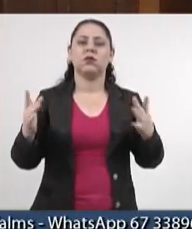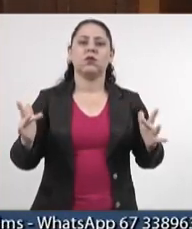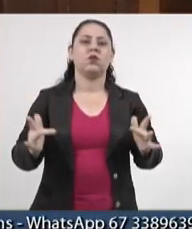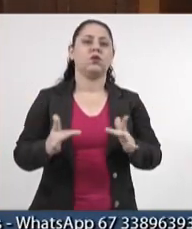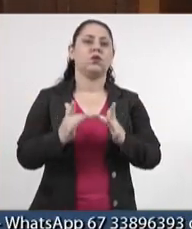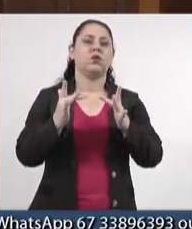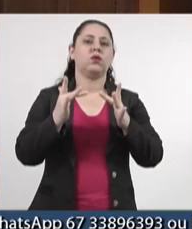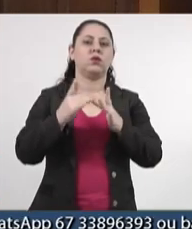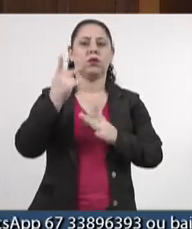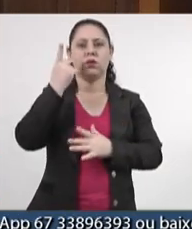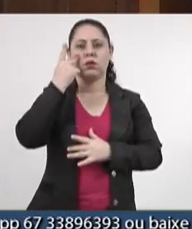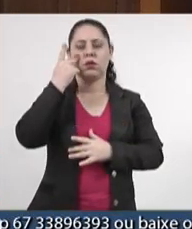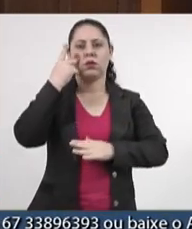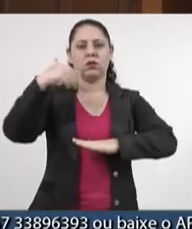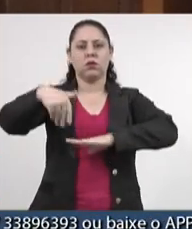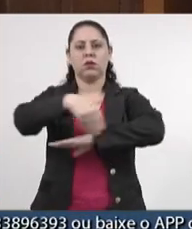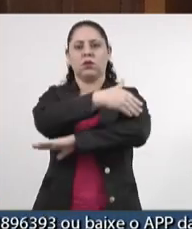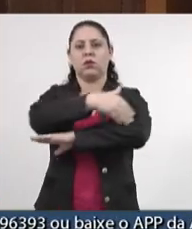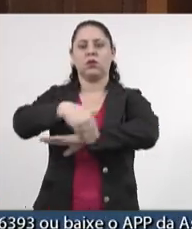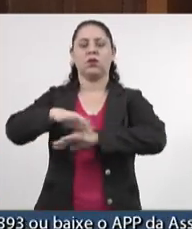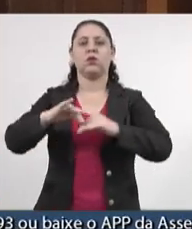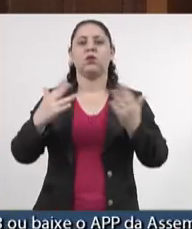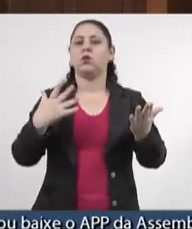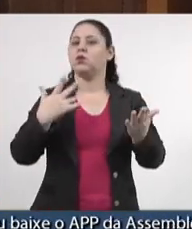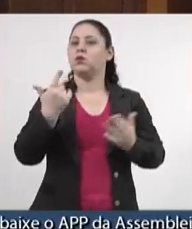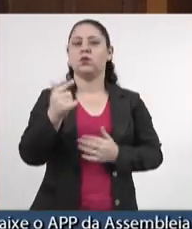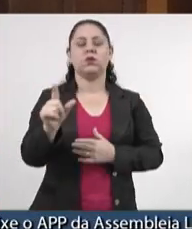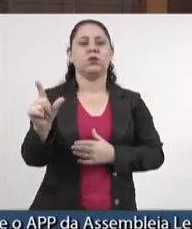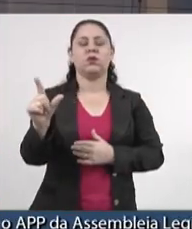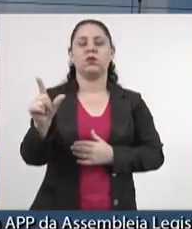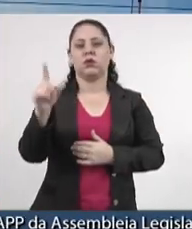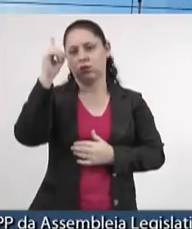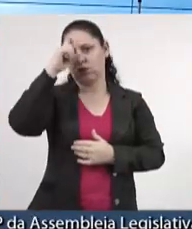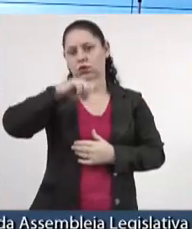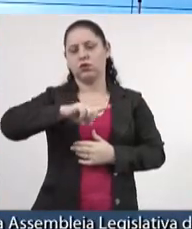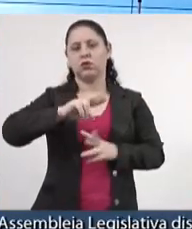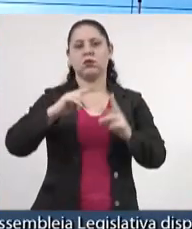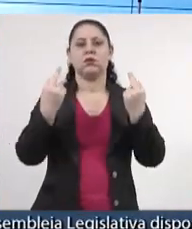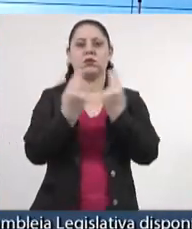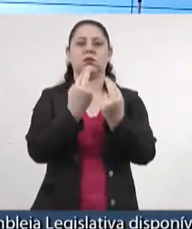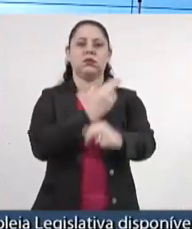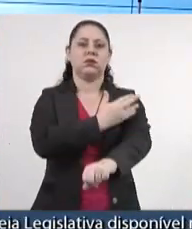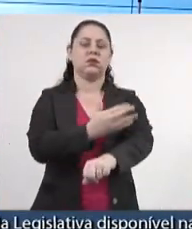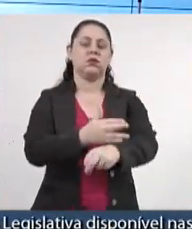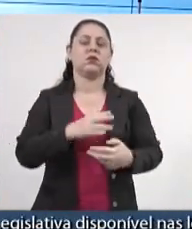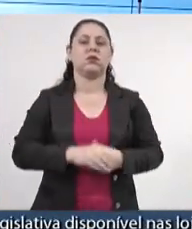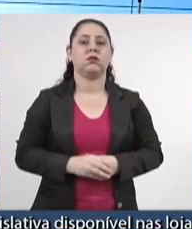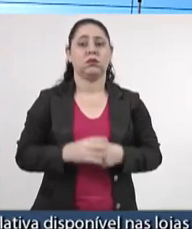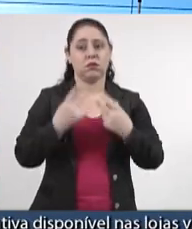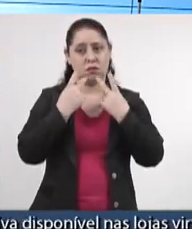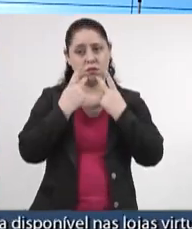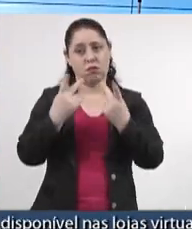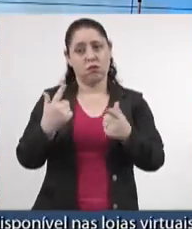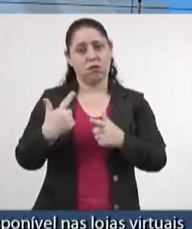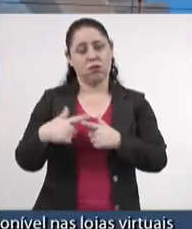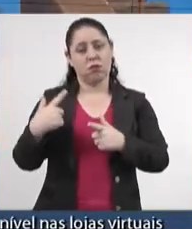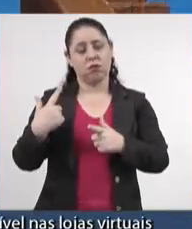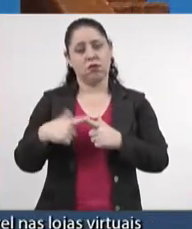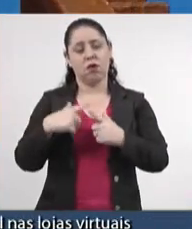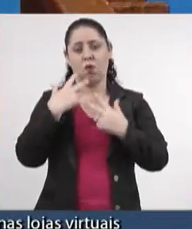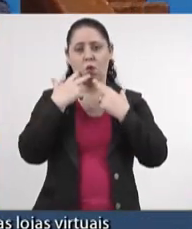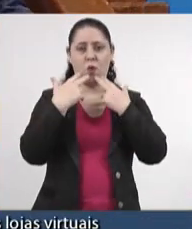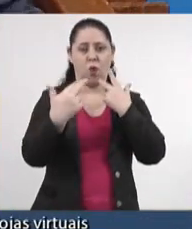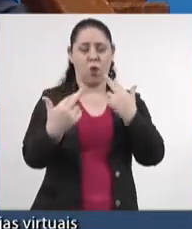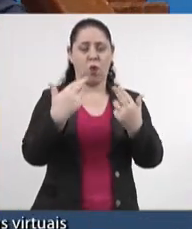o Pedro nos corredores da Assembleia quando nós não estamos em dias de sessão. Mas eu estou dizendo isso porque as cores,